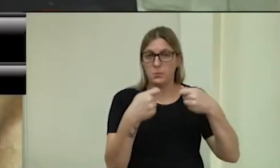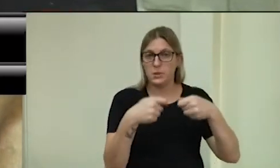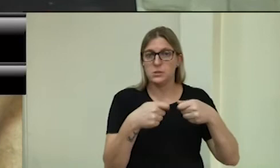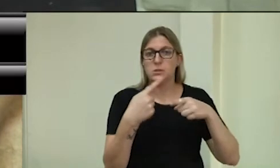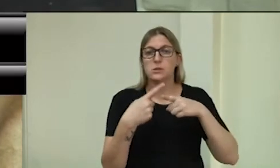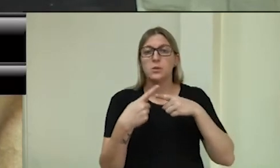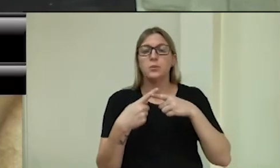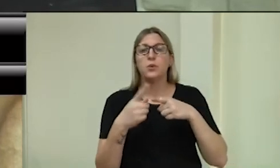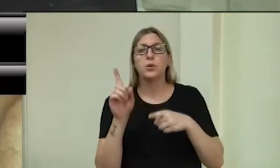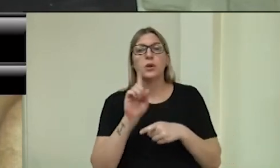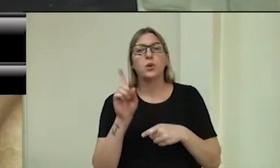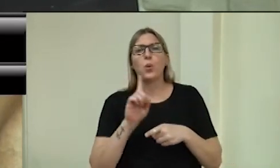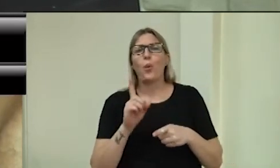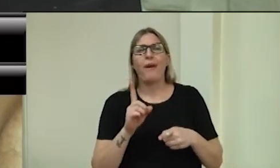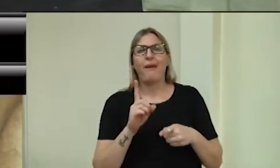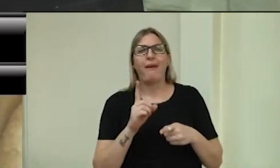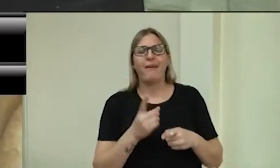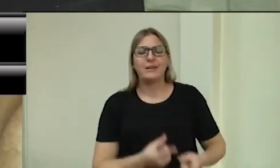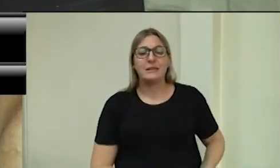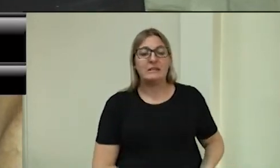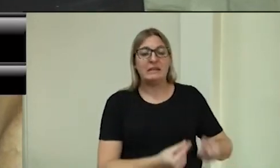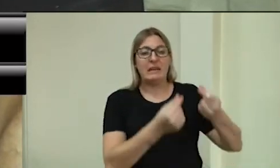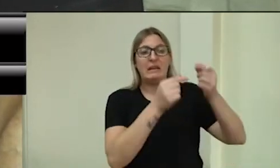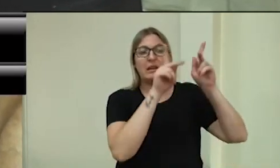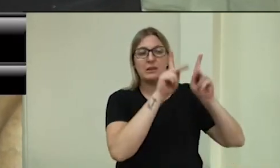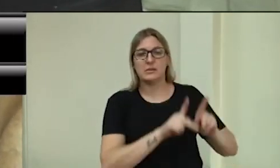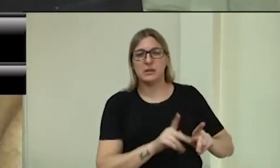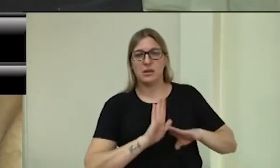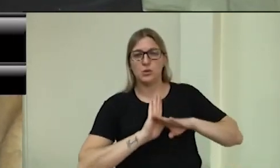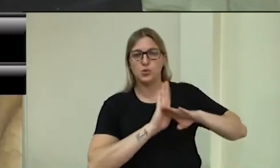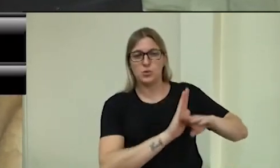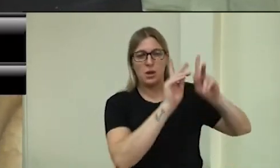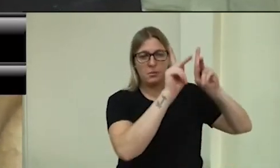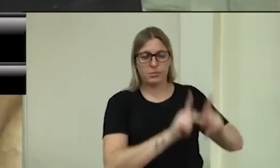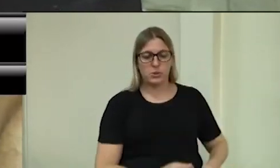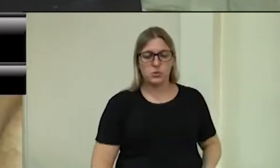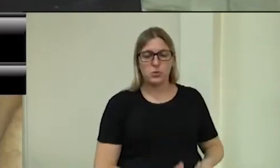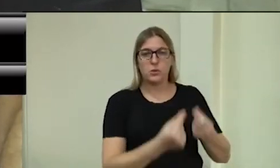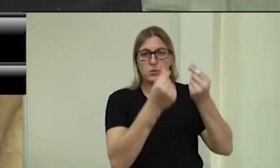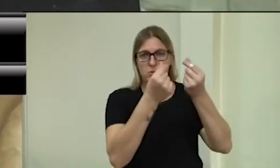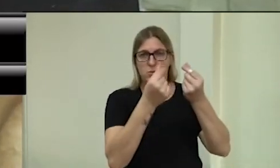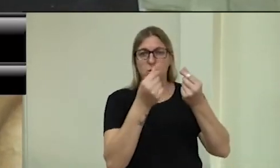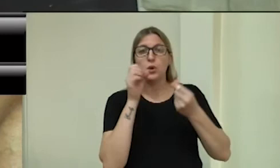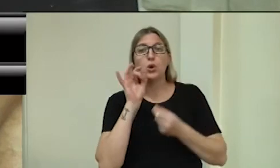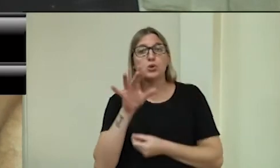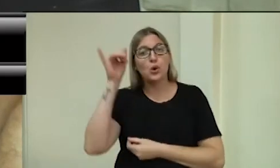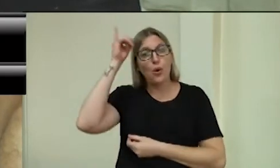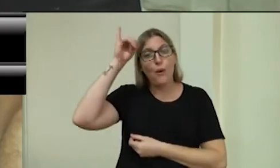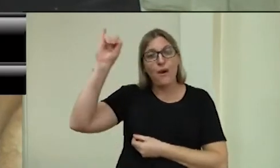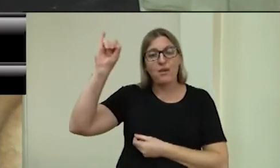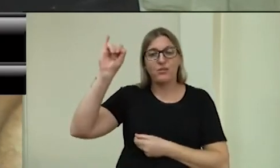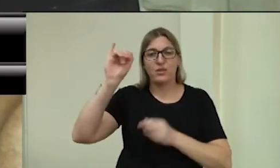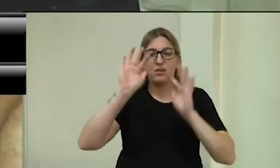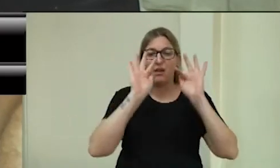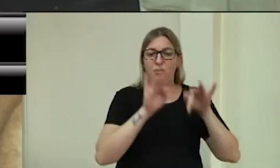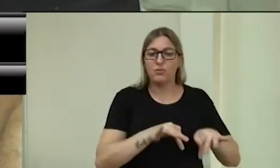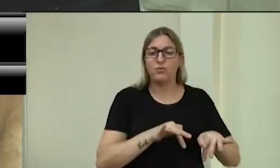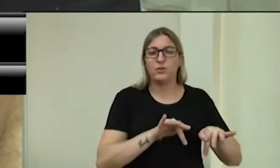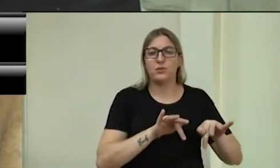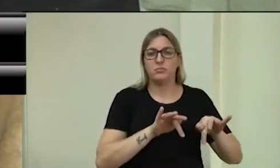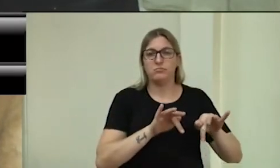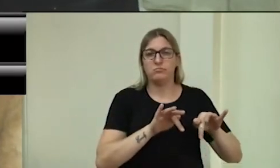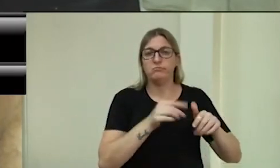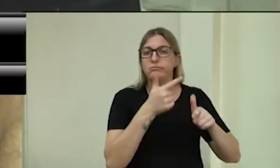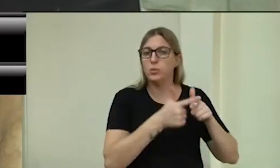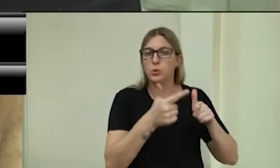porque não é uma questão de enriquecer alguém, é evitar uma ruptura. E uma coisa depois que rompe, é um cristal que se quebra, não adianta querer colar. A trinca